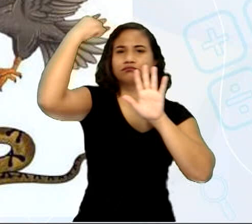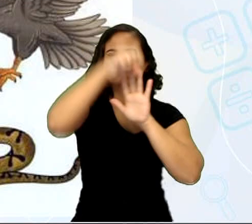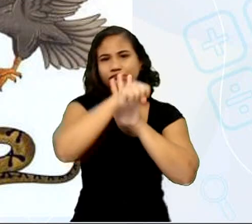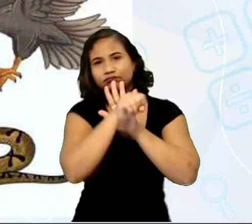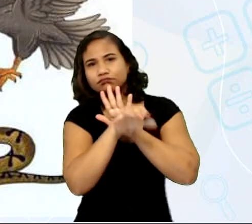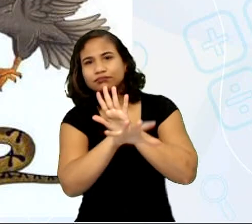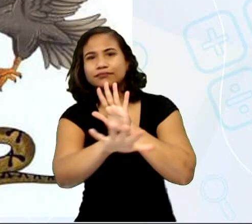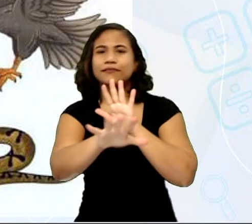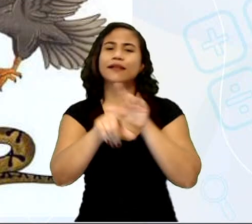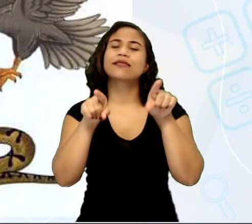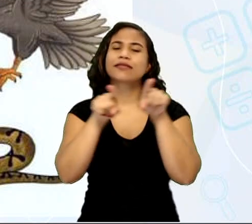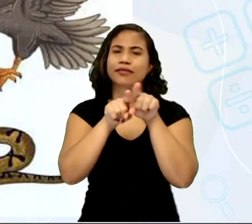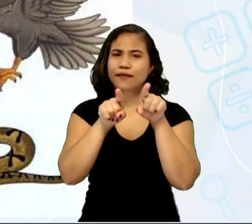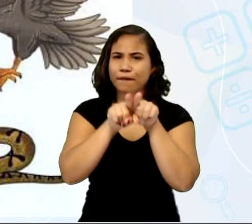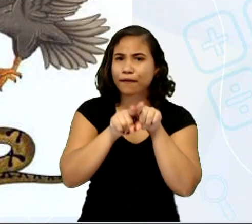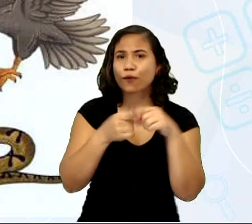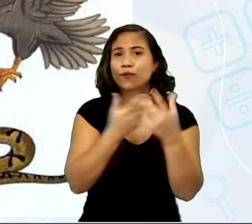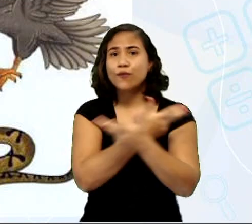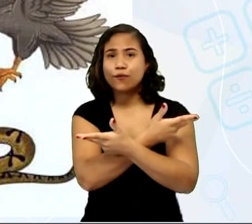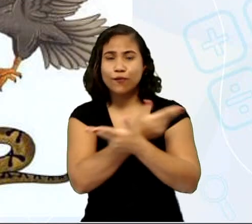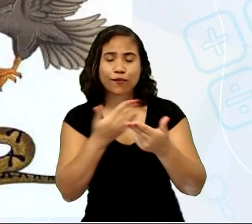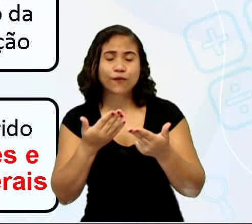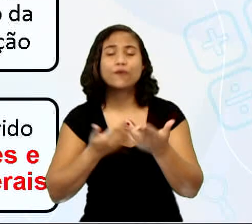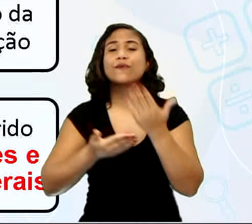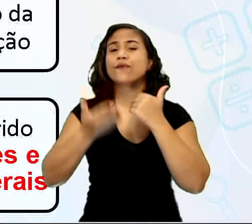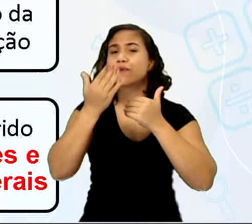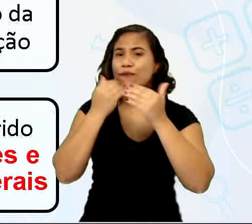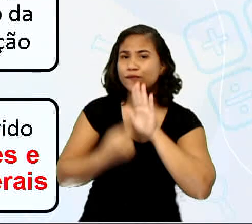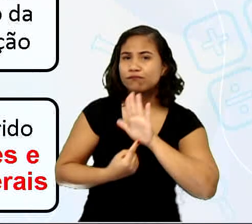alimentos para os seres consumidores.